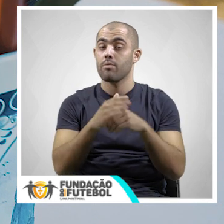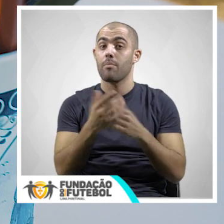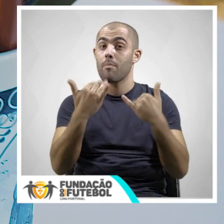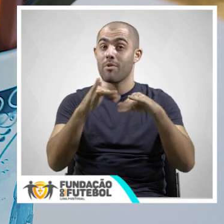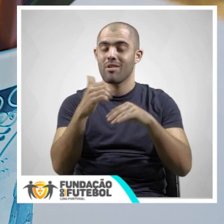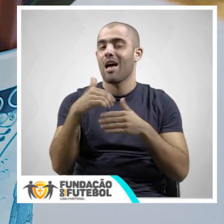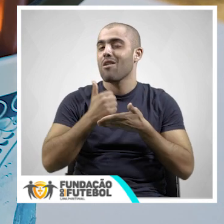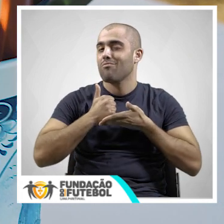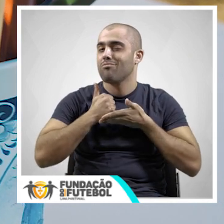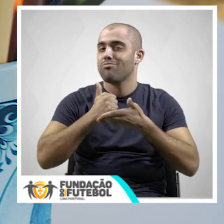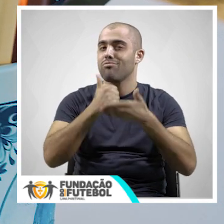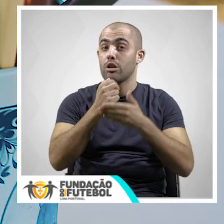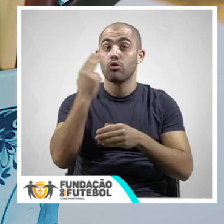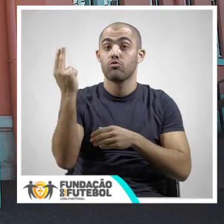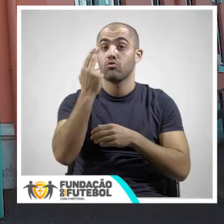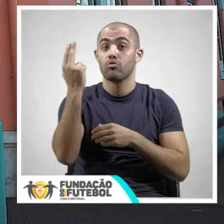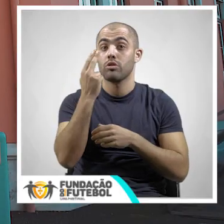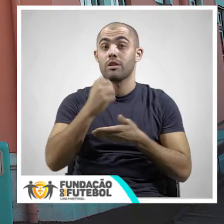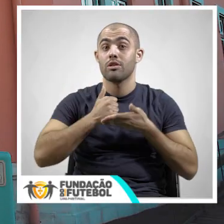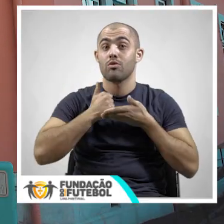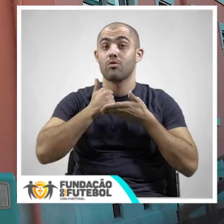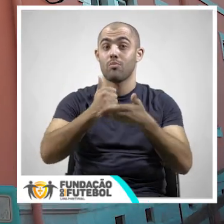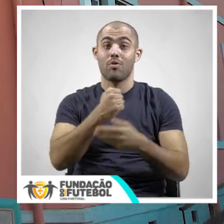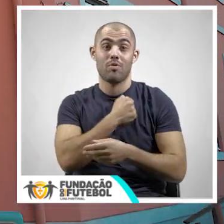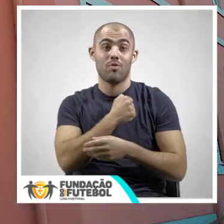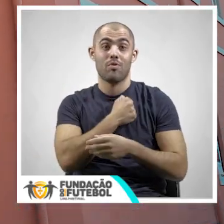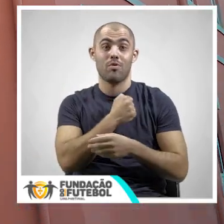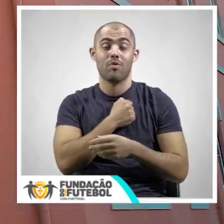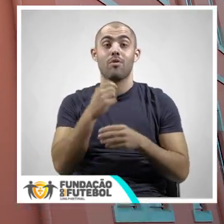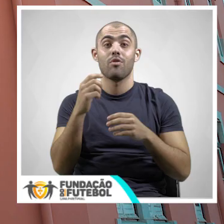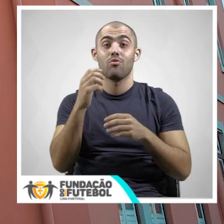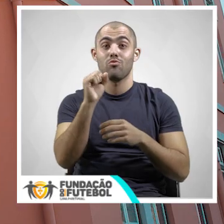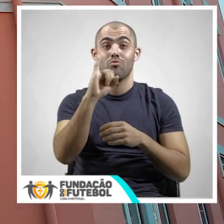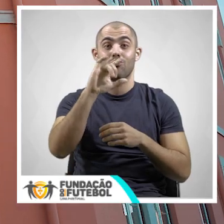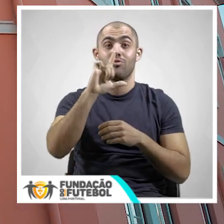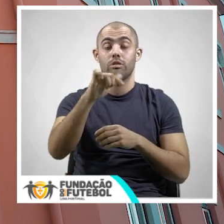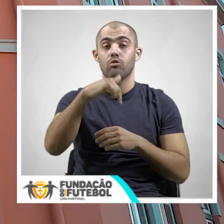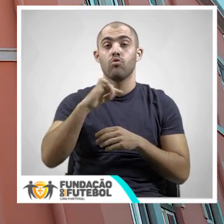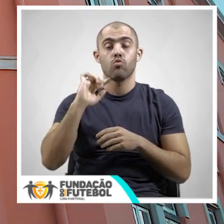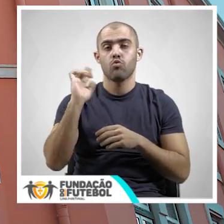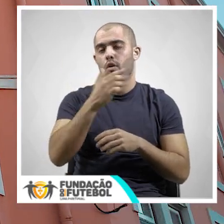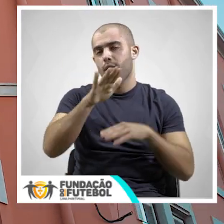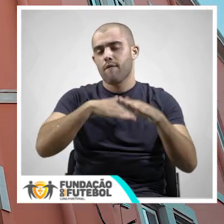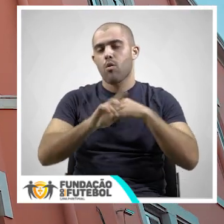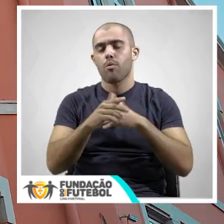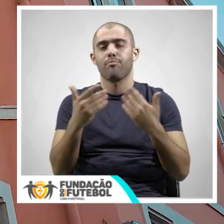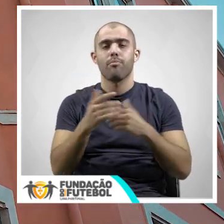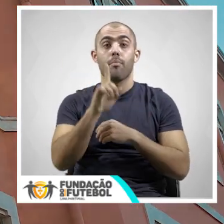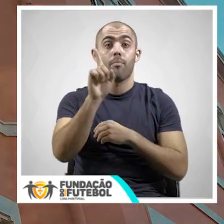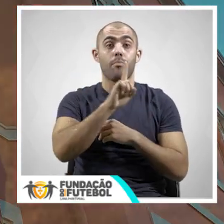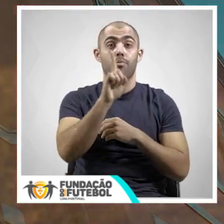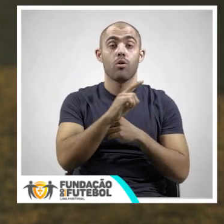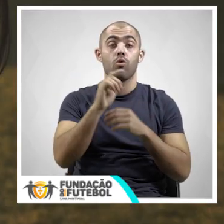o incansável apoio das unidades móveis de apoio domiciliário da Fundação do Gil. E aquilo que nós fazemos é, em